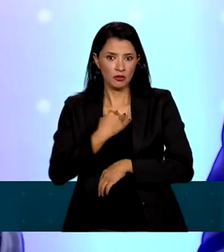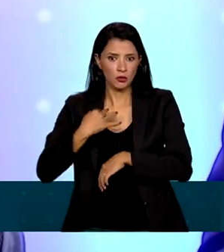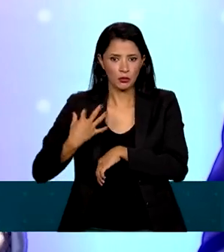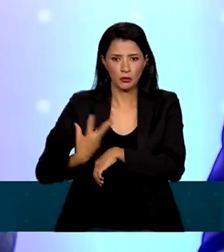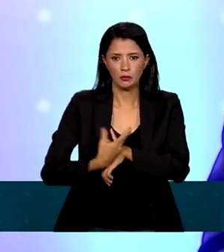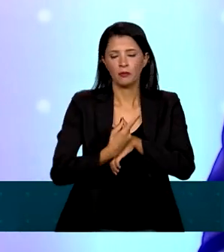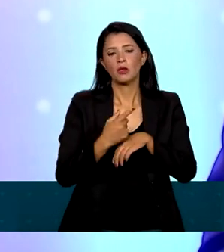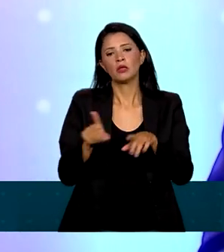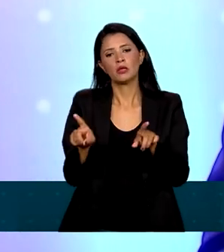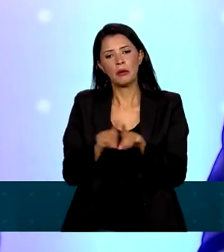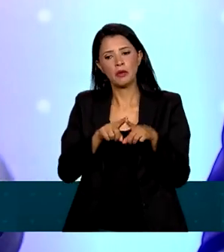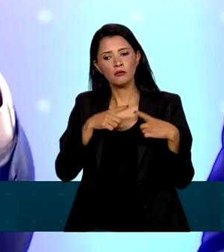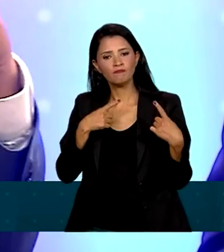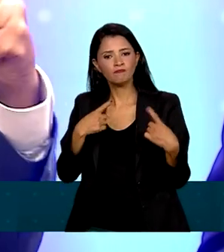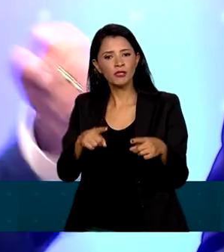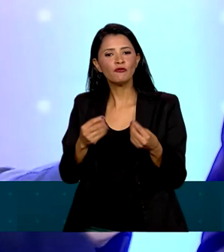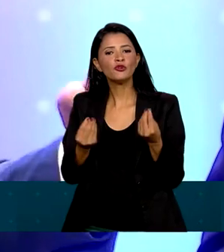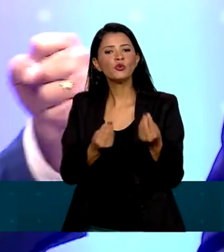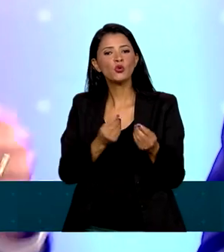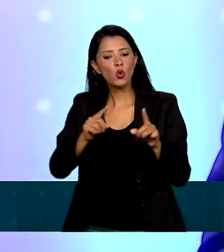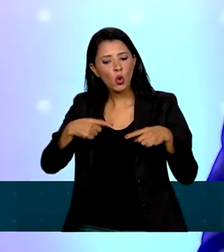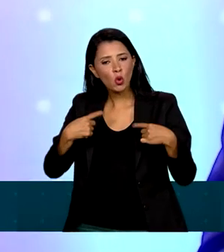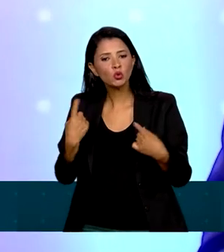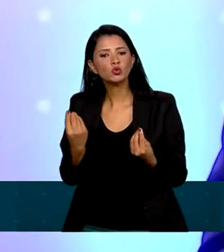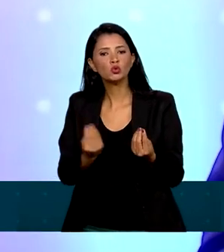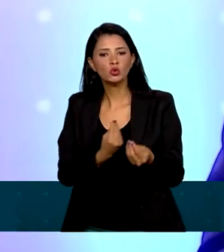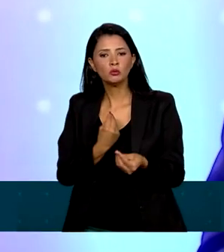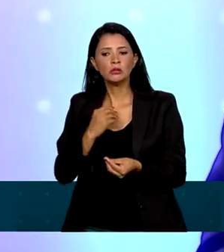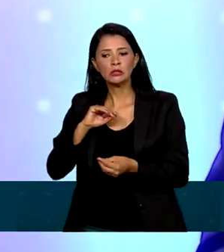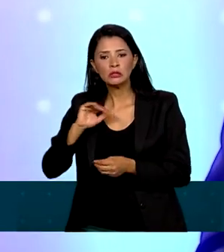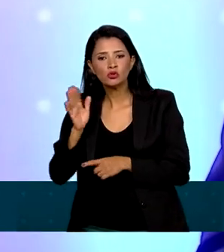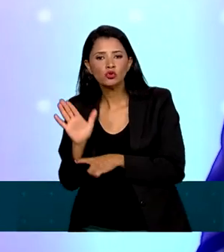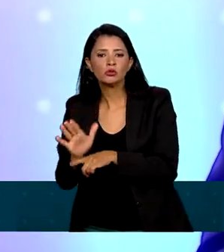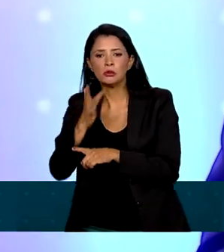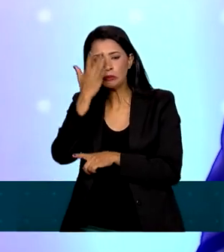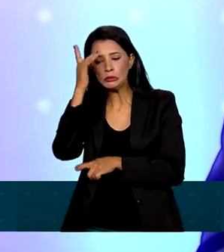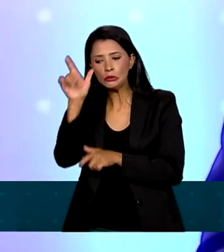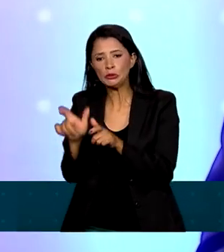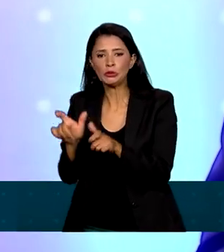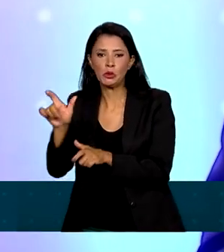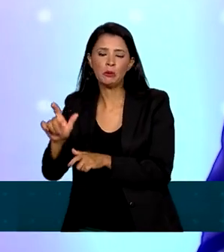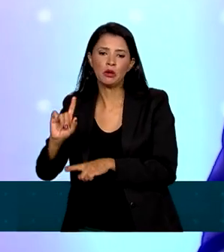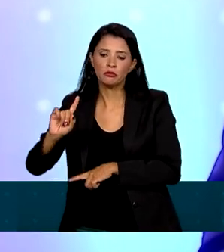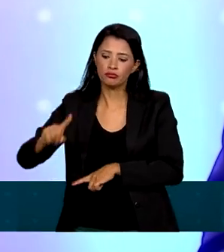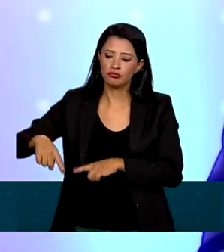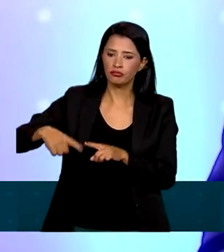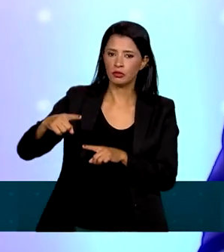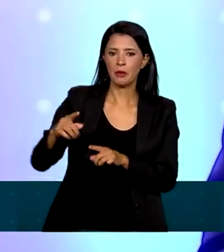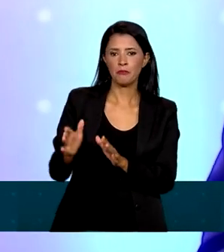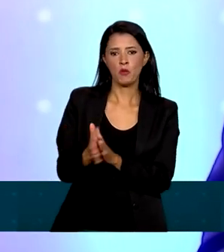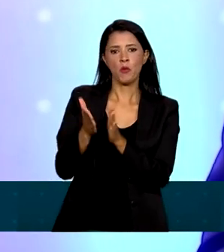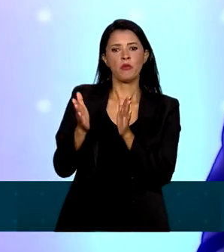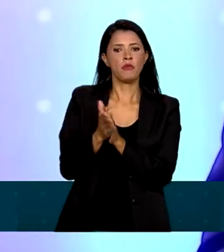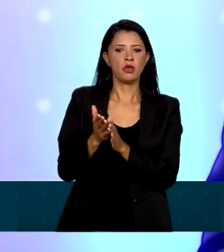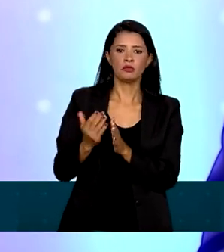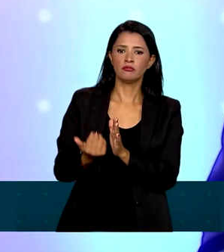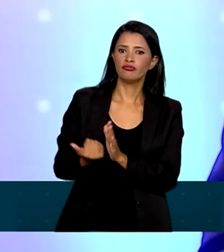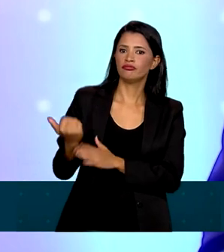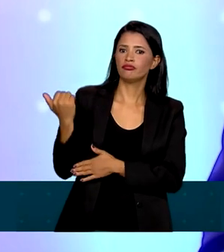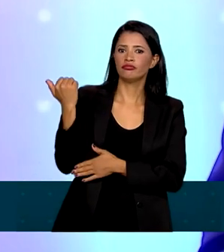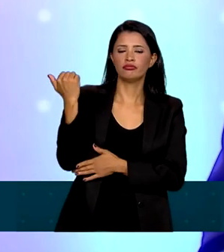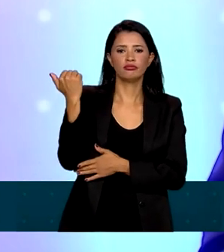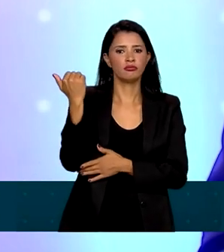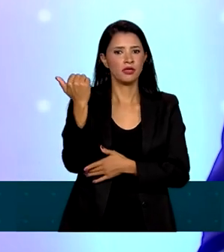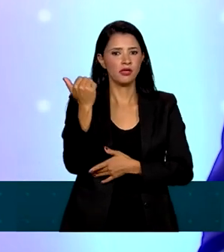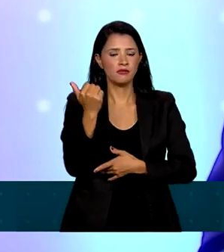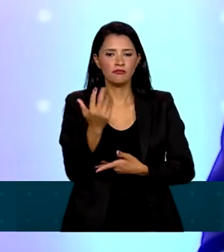para dar a mão e tirar essas pessoas da pobreza. Aqui está o doutor Luiz Carlos, que é o secretário